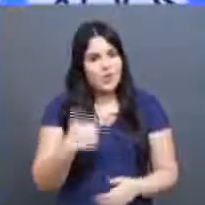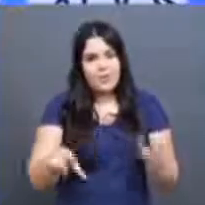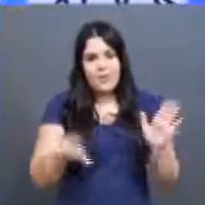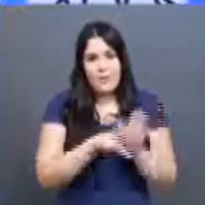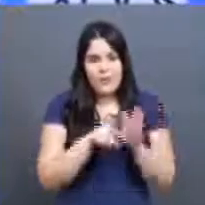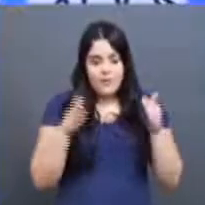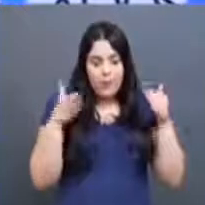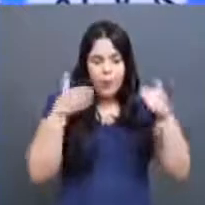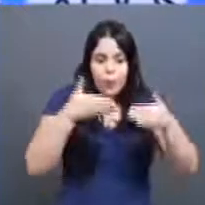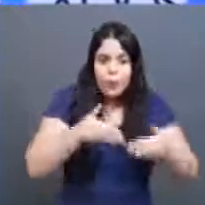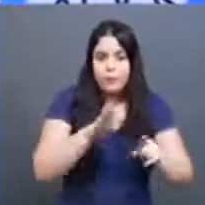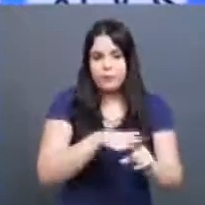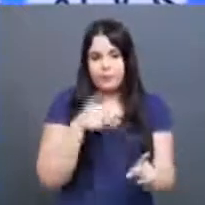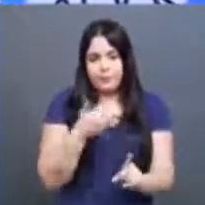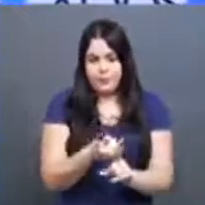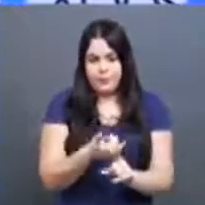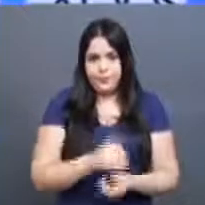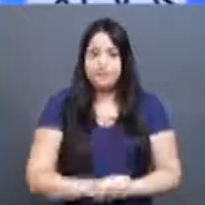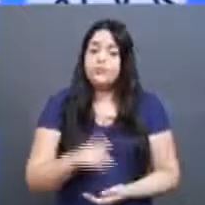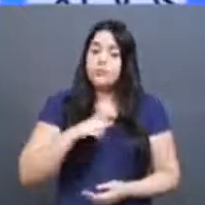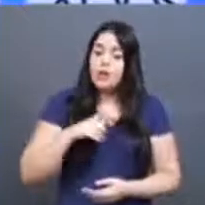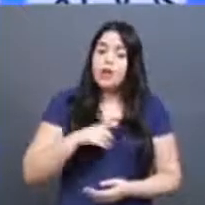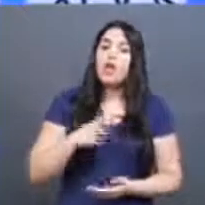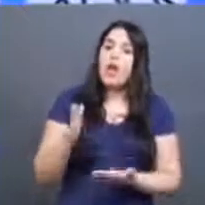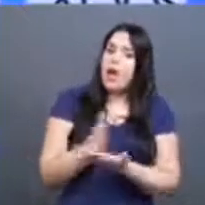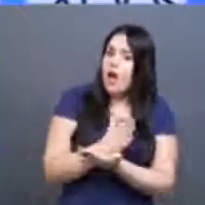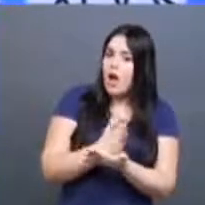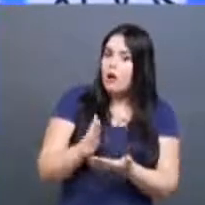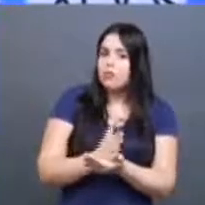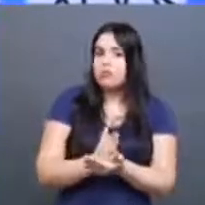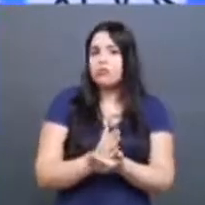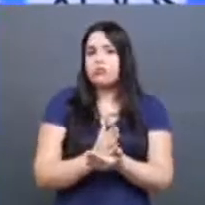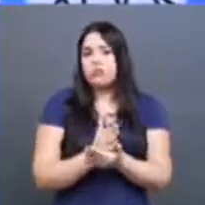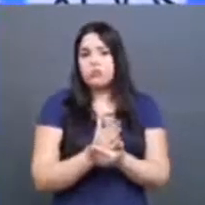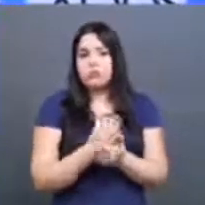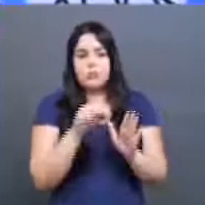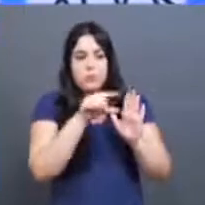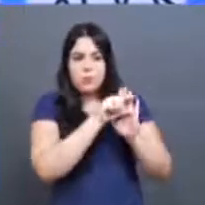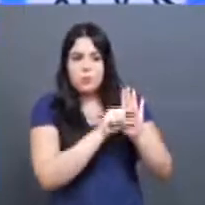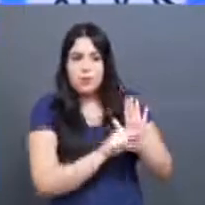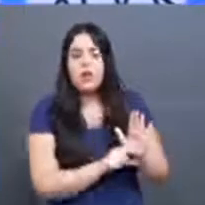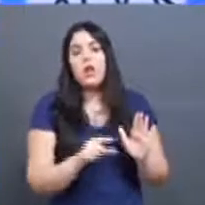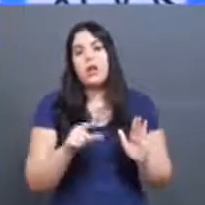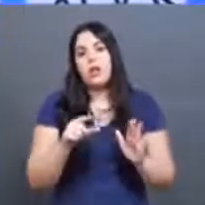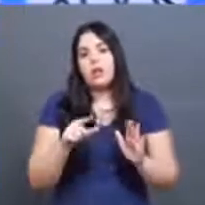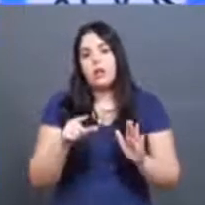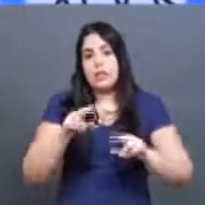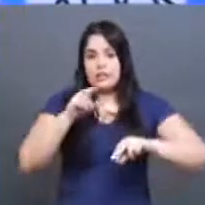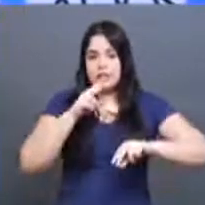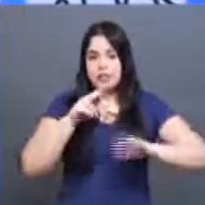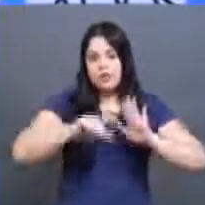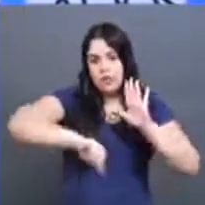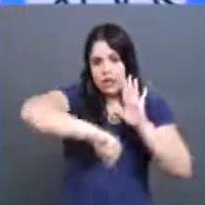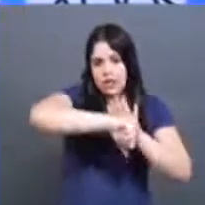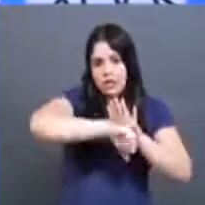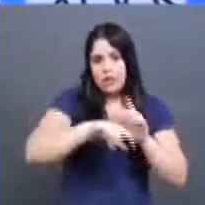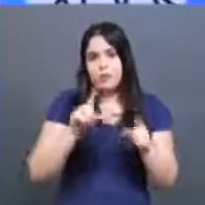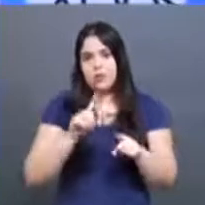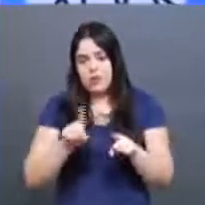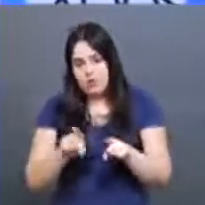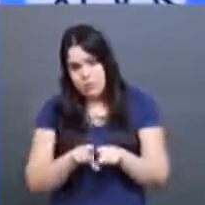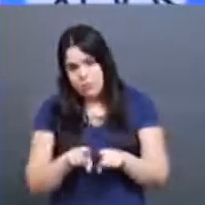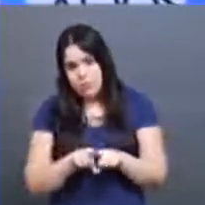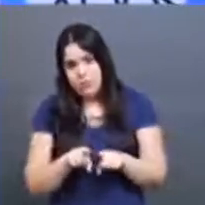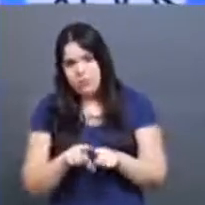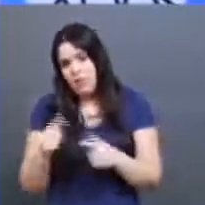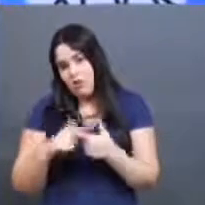específica para o bullying. Nós temos algumas tipificações, tanto no âmbito criminal, quanto no âmbito cível, mas elas